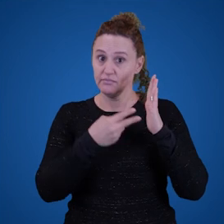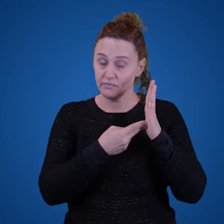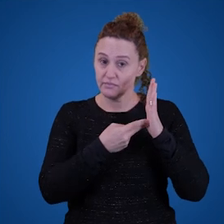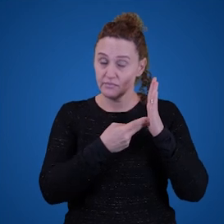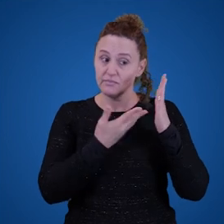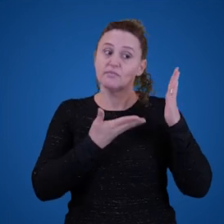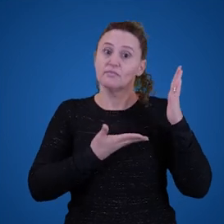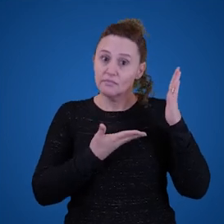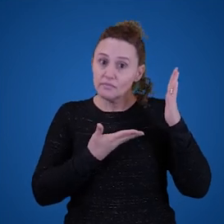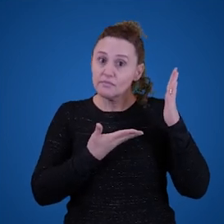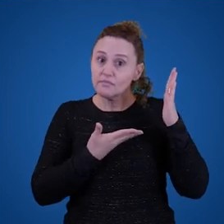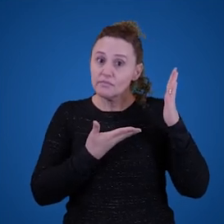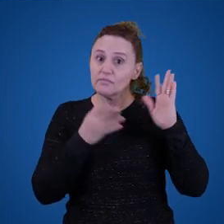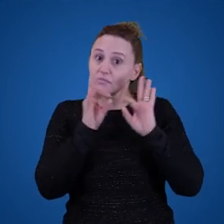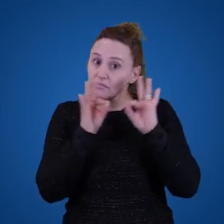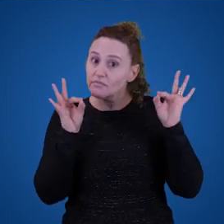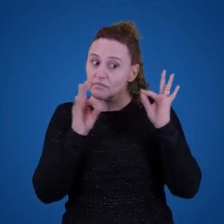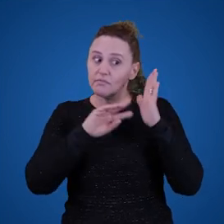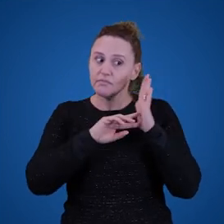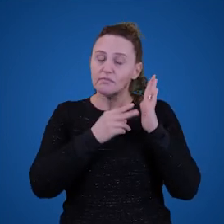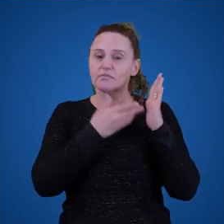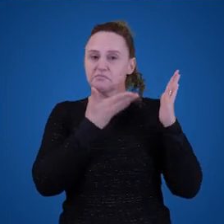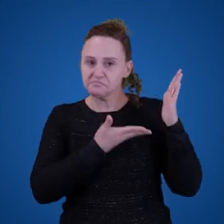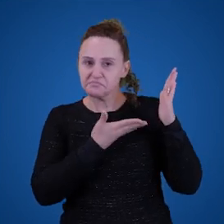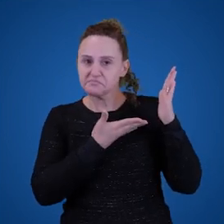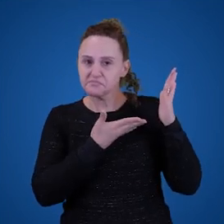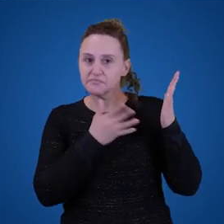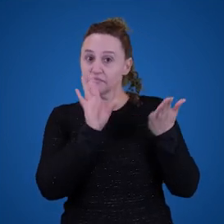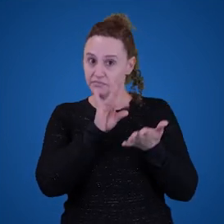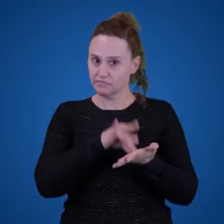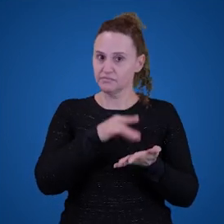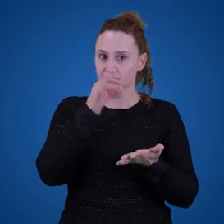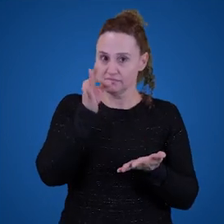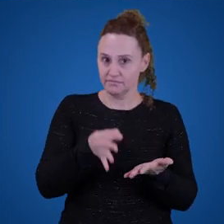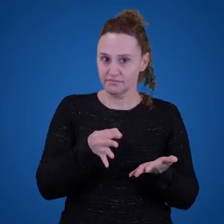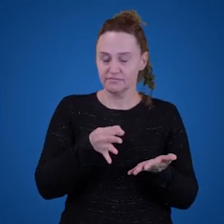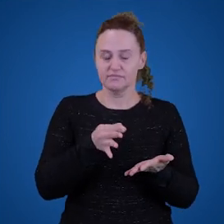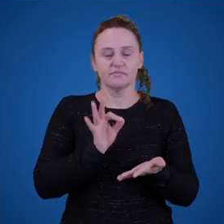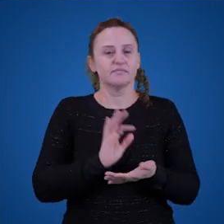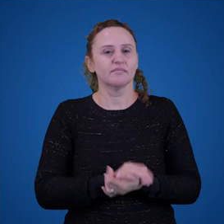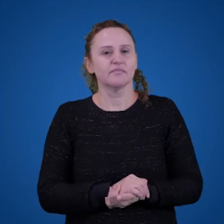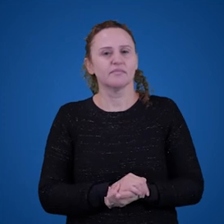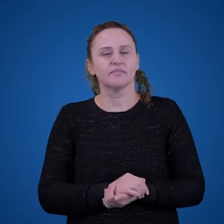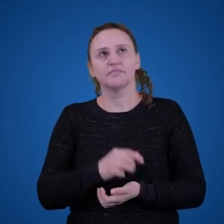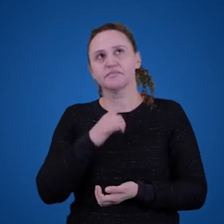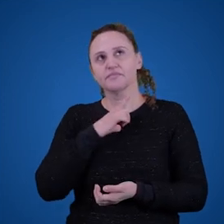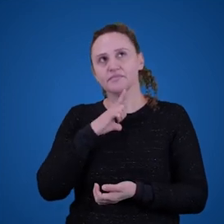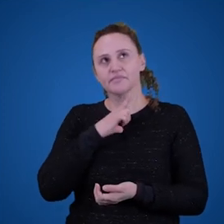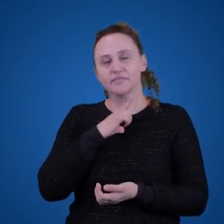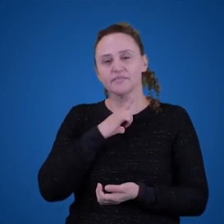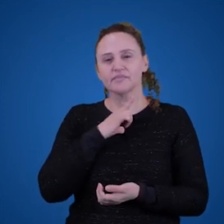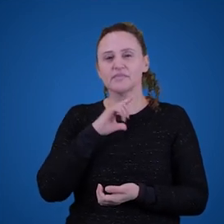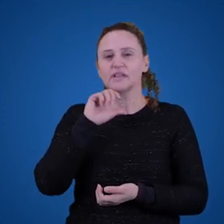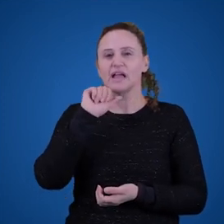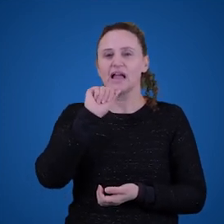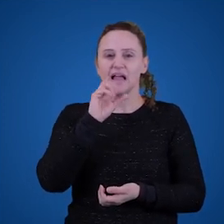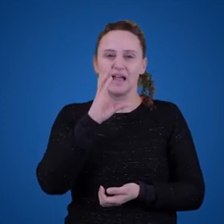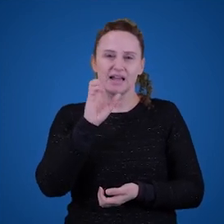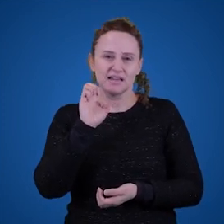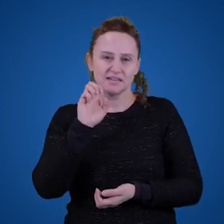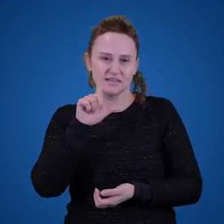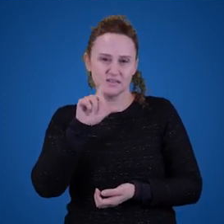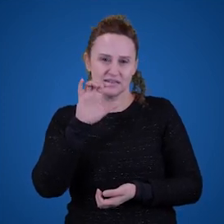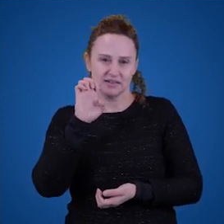se alguém diz, por exemplo, num texto científico que a aceleração da gravidade é de 10 metros por segundo ao quadrado, então essa é a